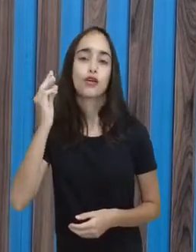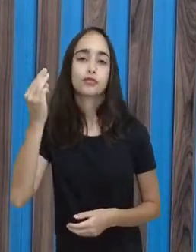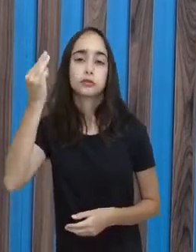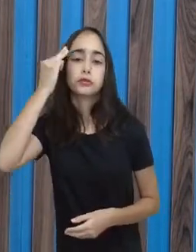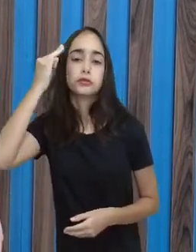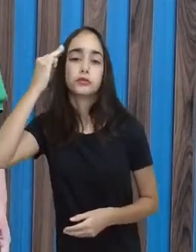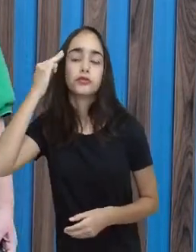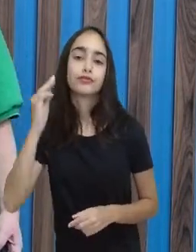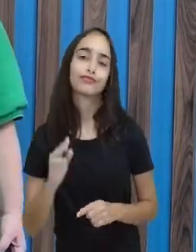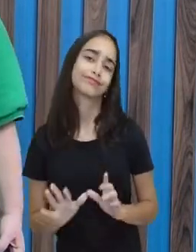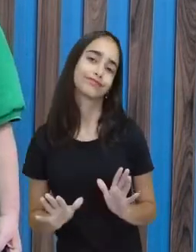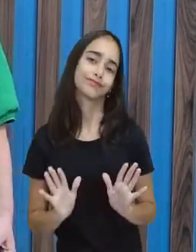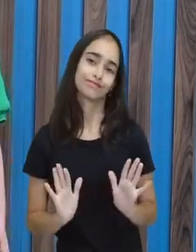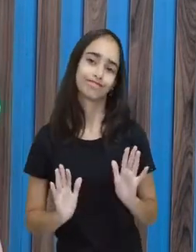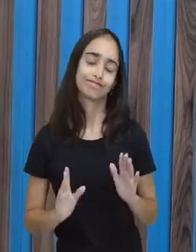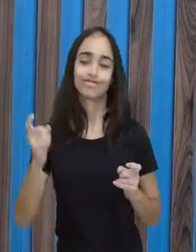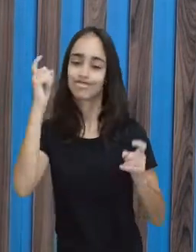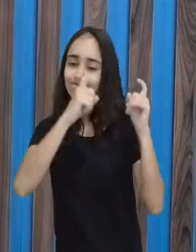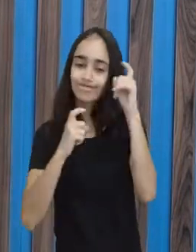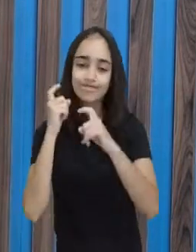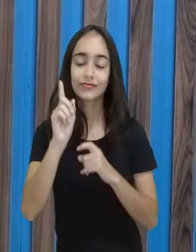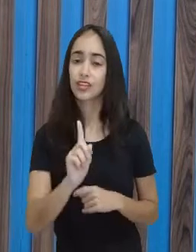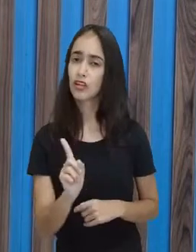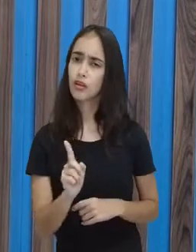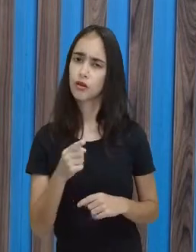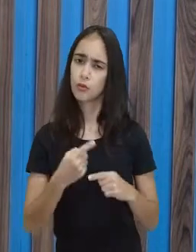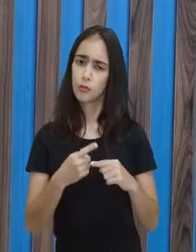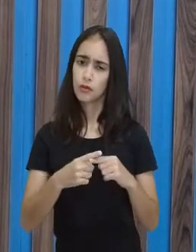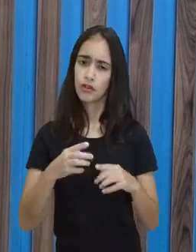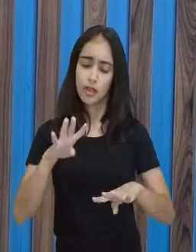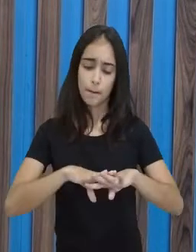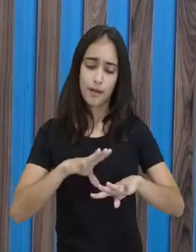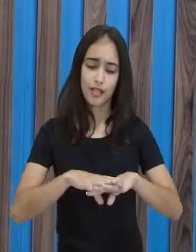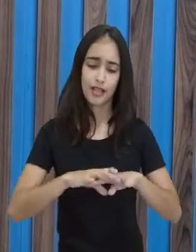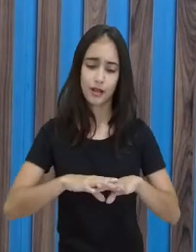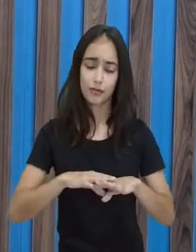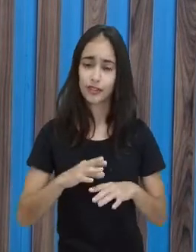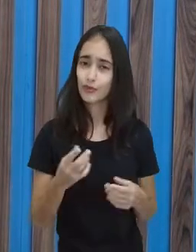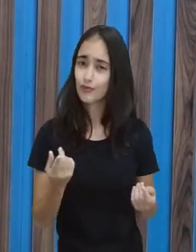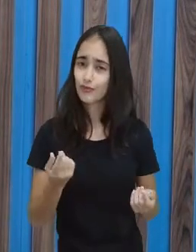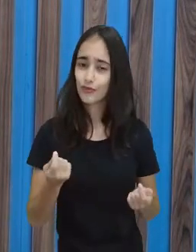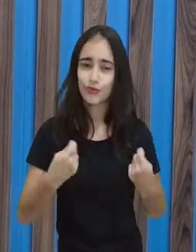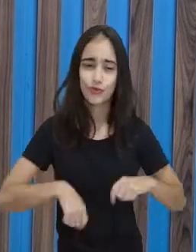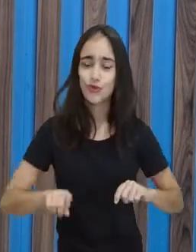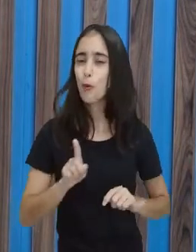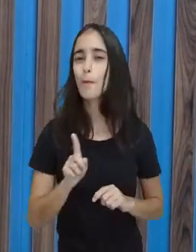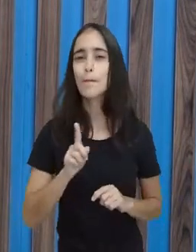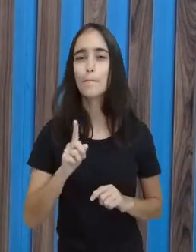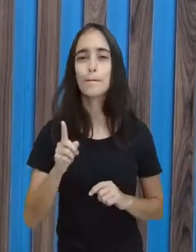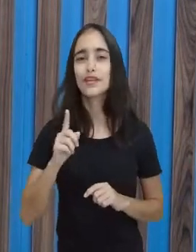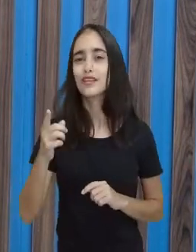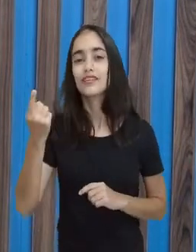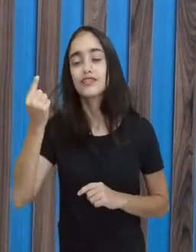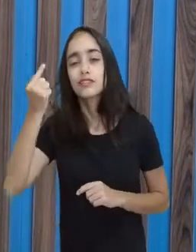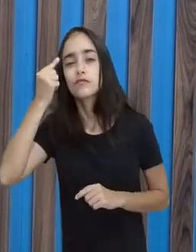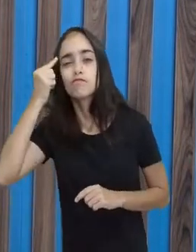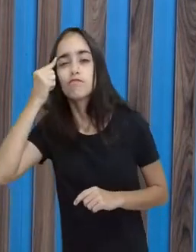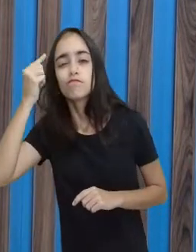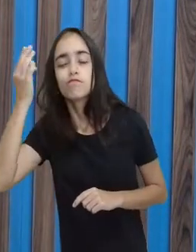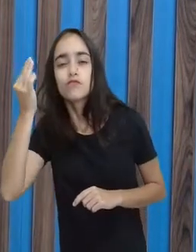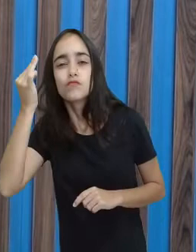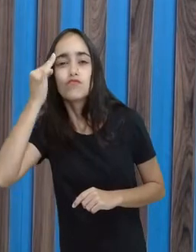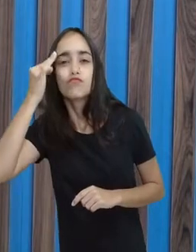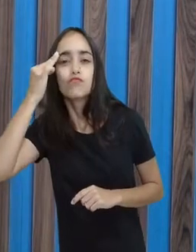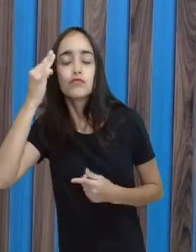matemática não é decorar. O fato de você exercitar, você vai se apropriando, fica seu, ninguém